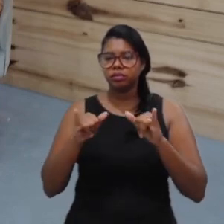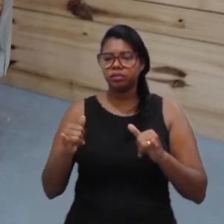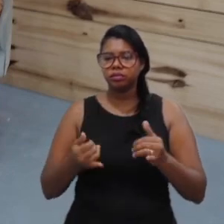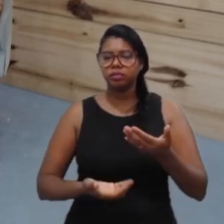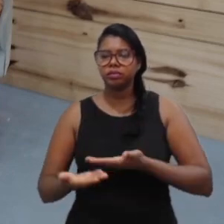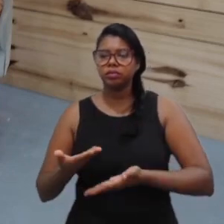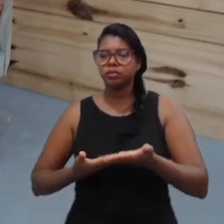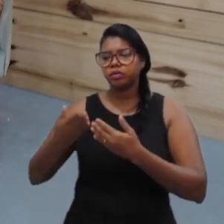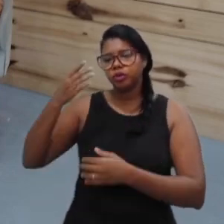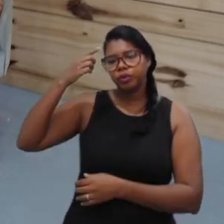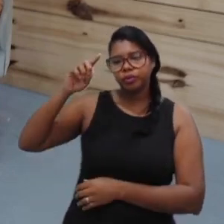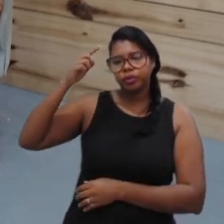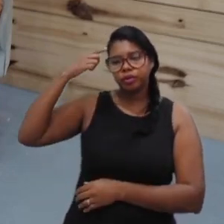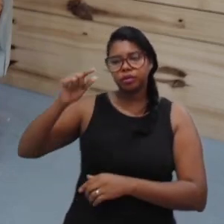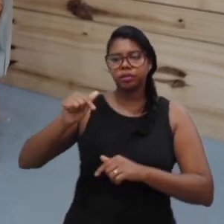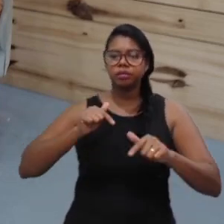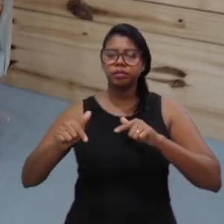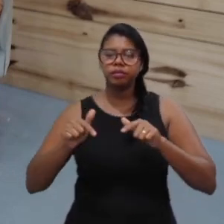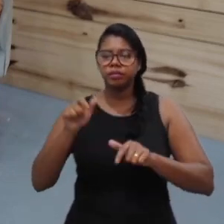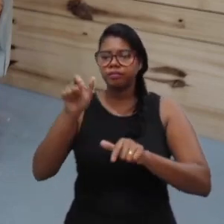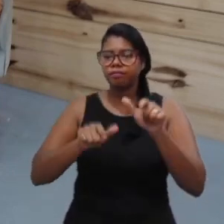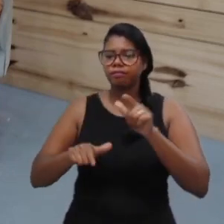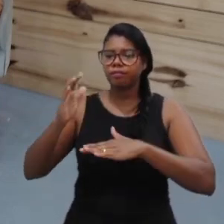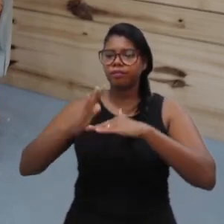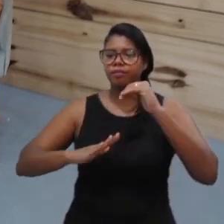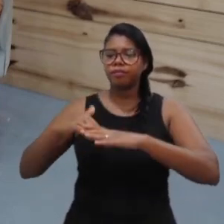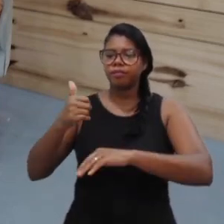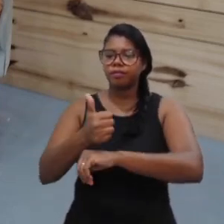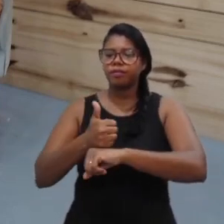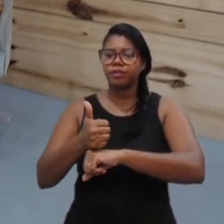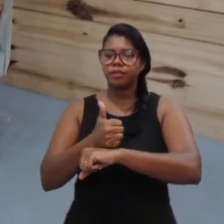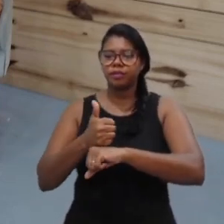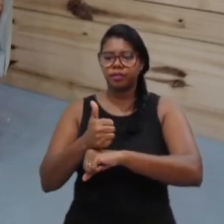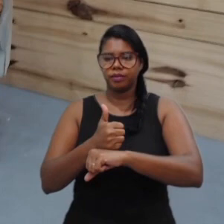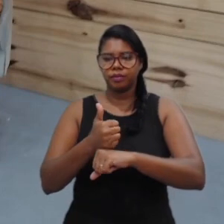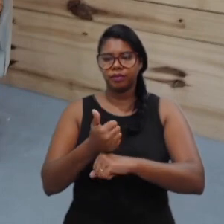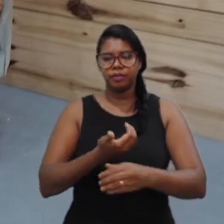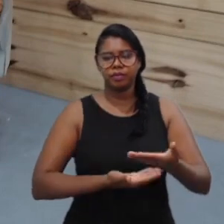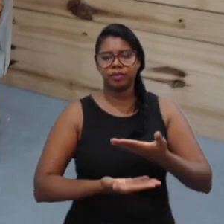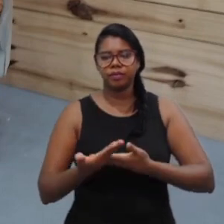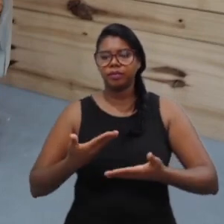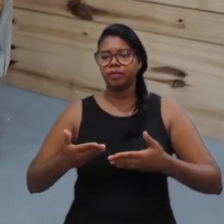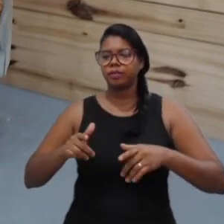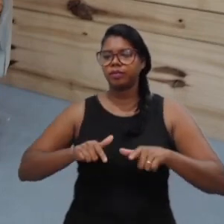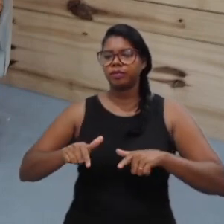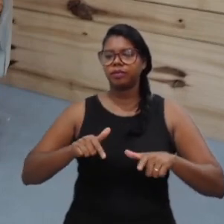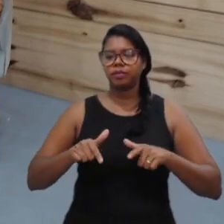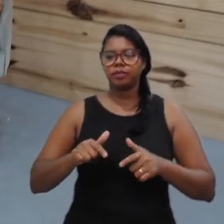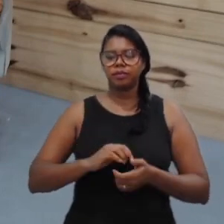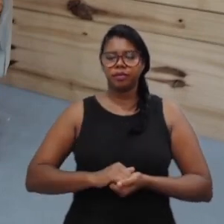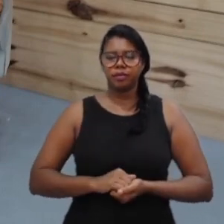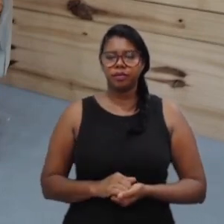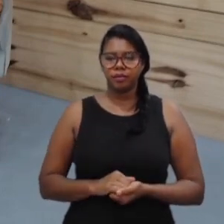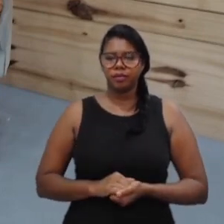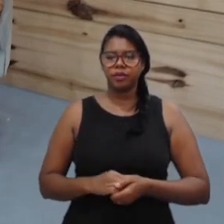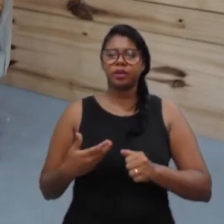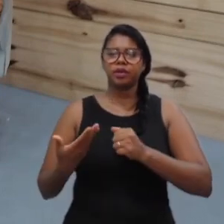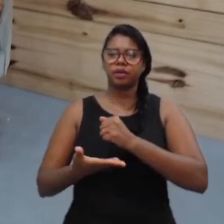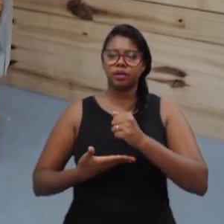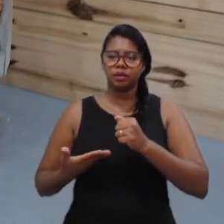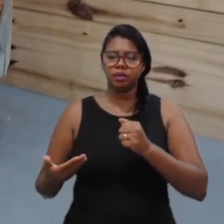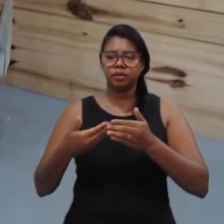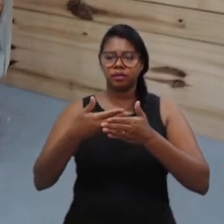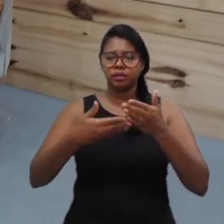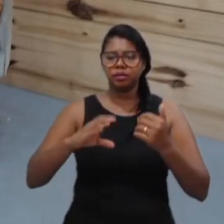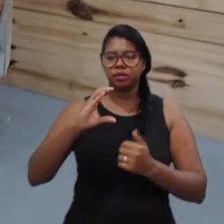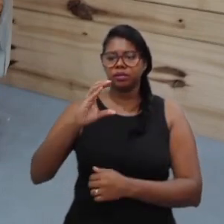do dia a dia mesmo de cada profissional que está prestando serviço ali. E é assim que são baseados os contratos